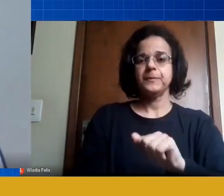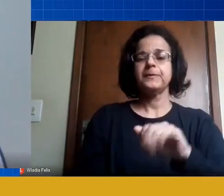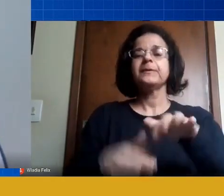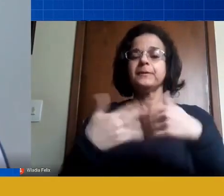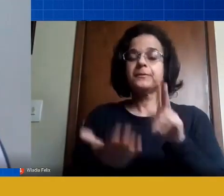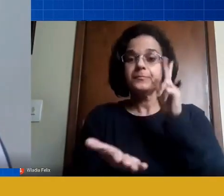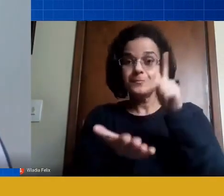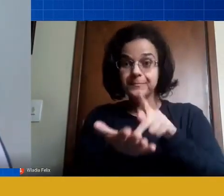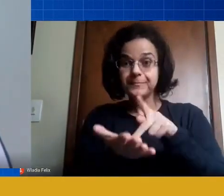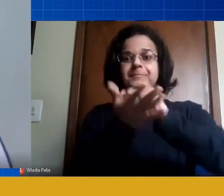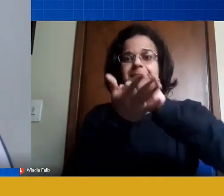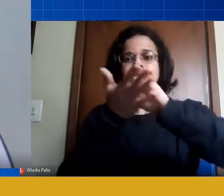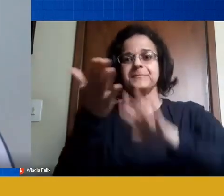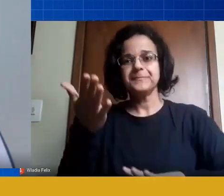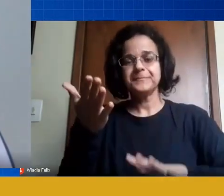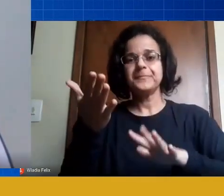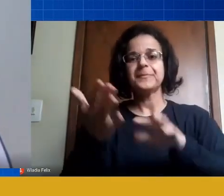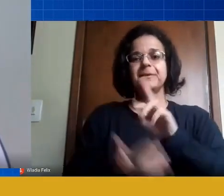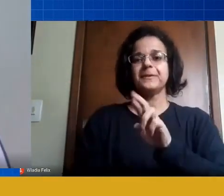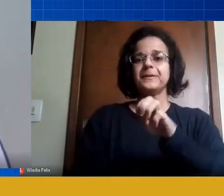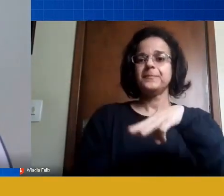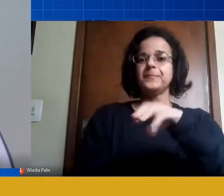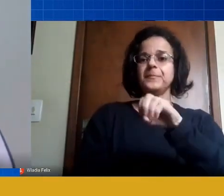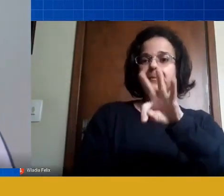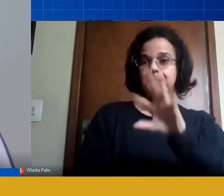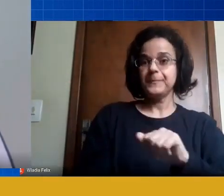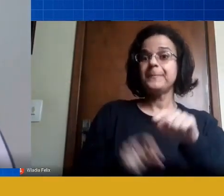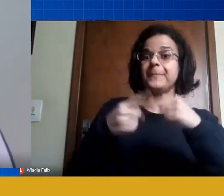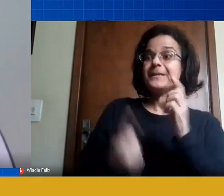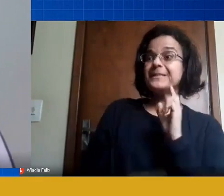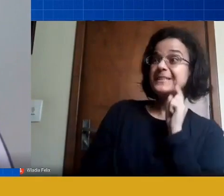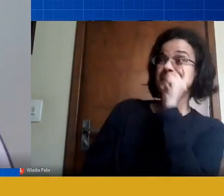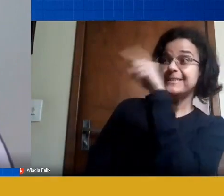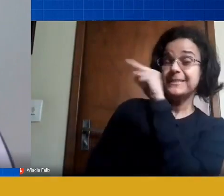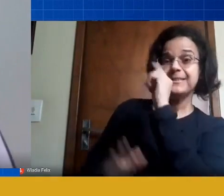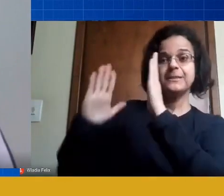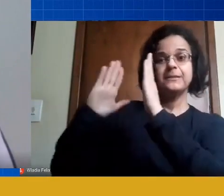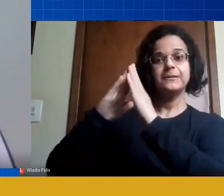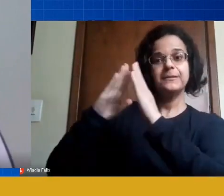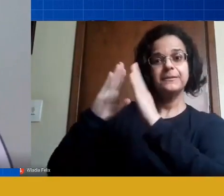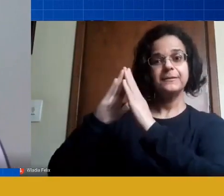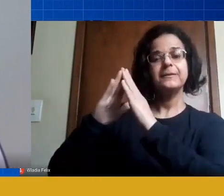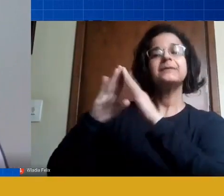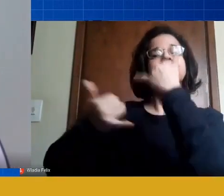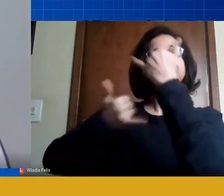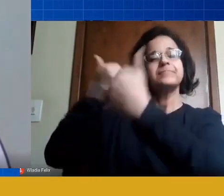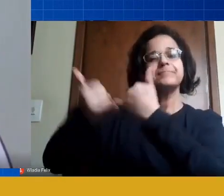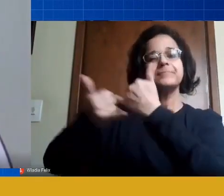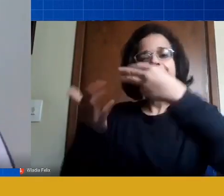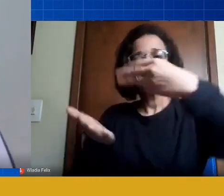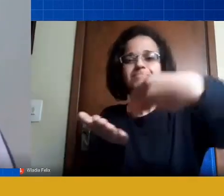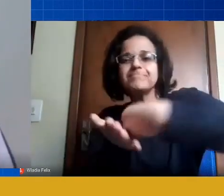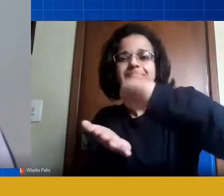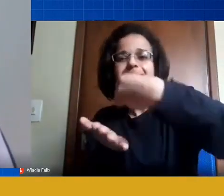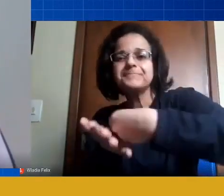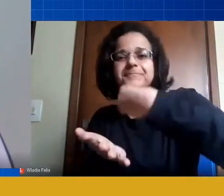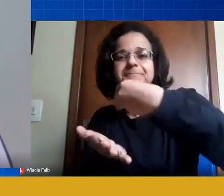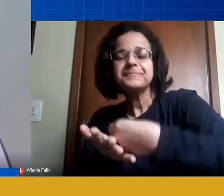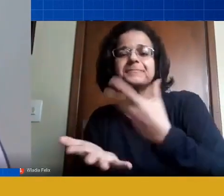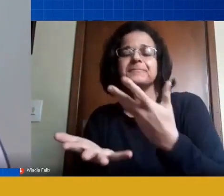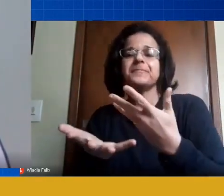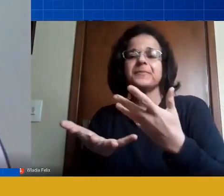remota mas que lá no chão da casa seja brincar com os talheres dos pais construir